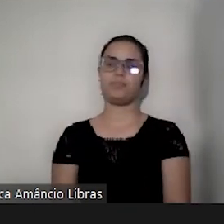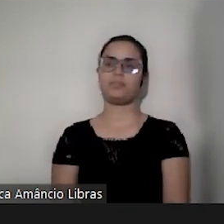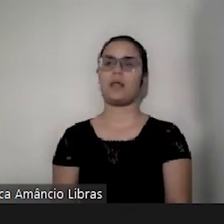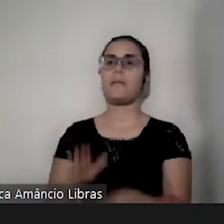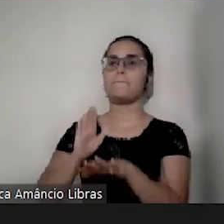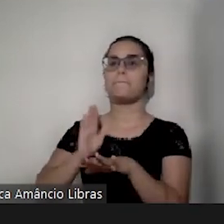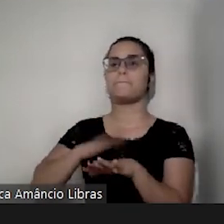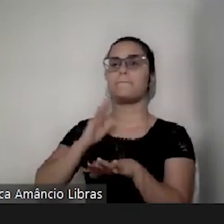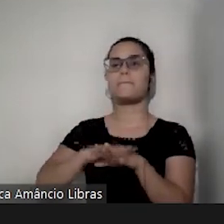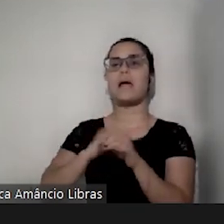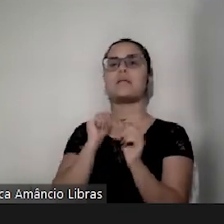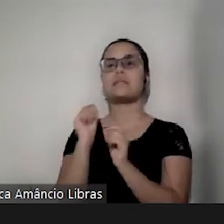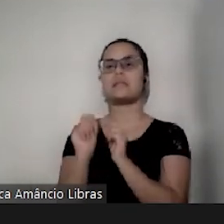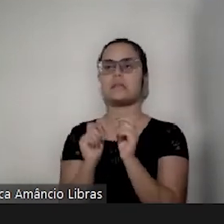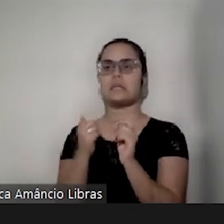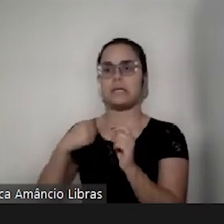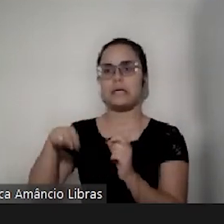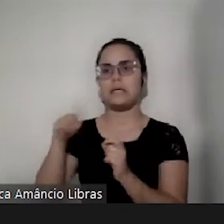que a gente